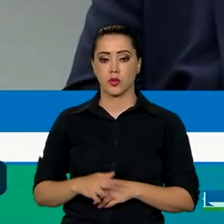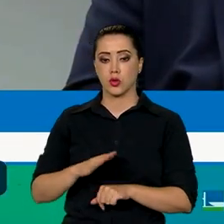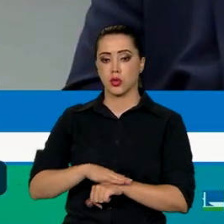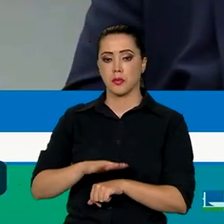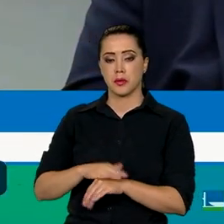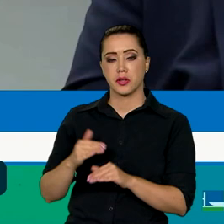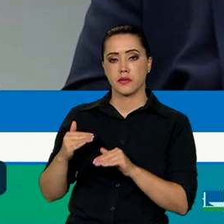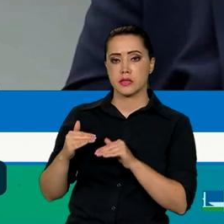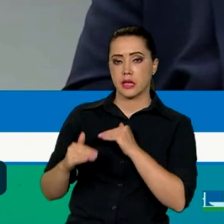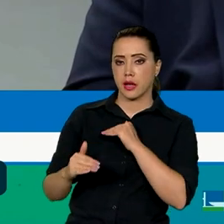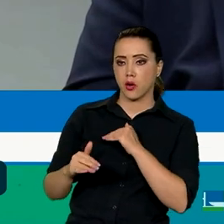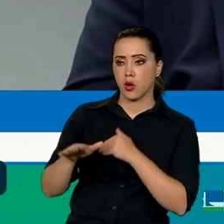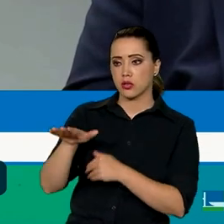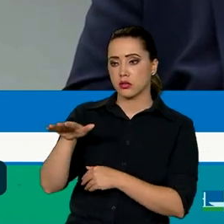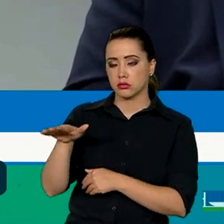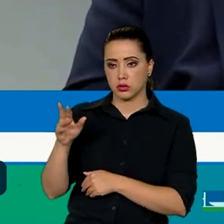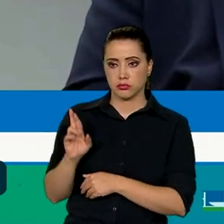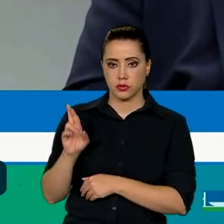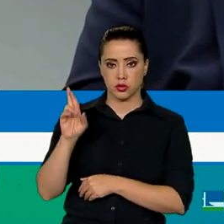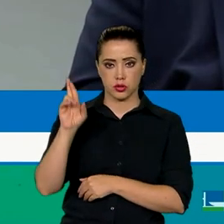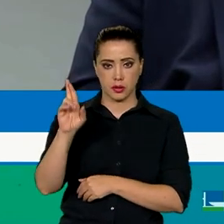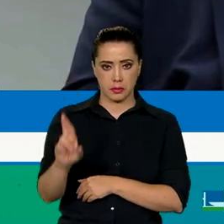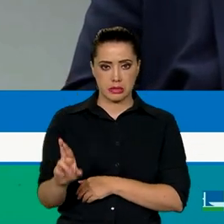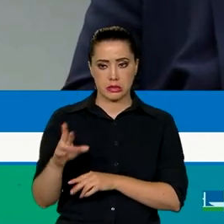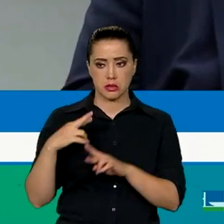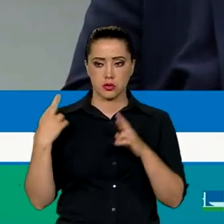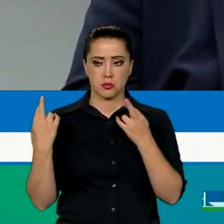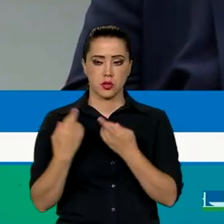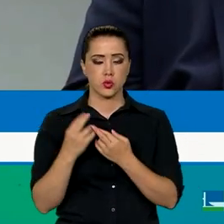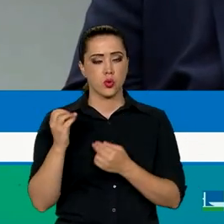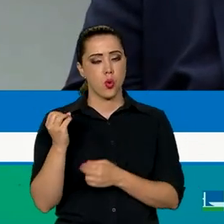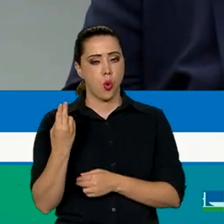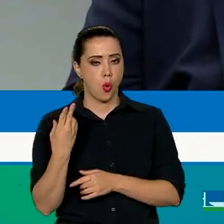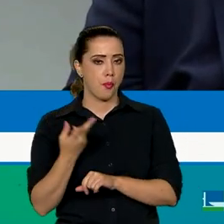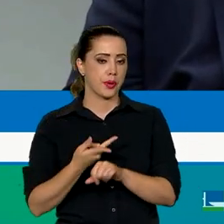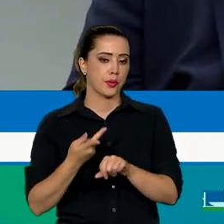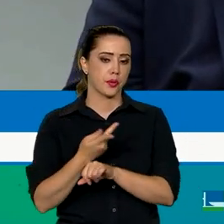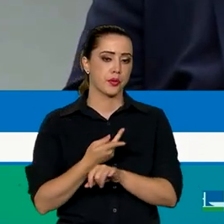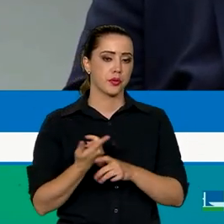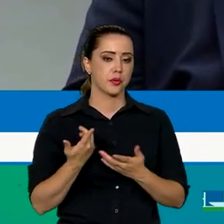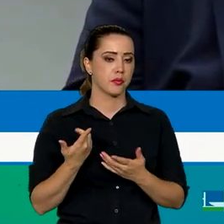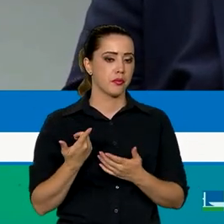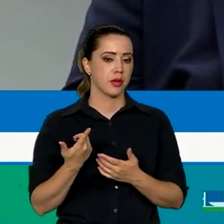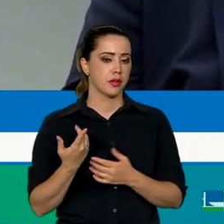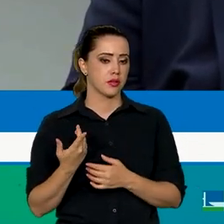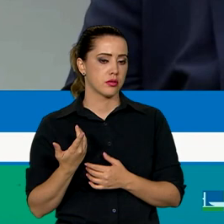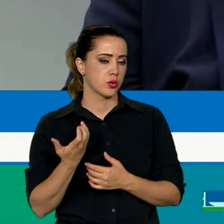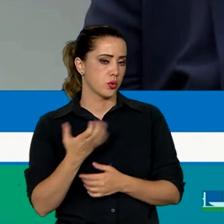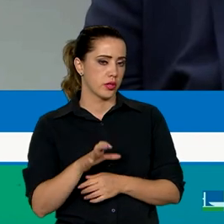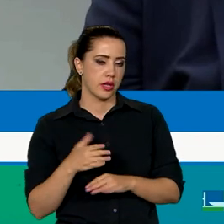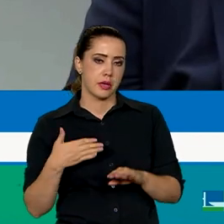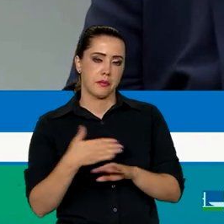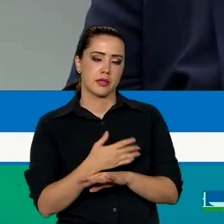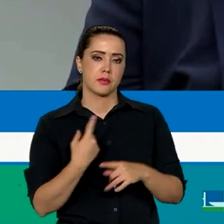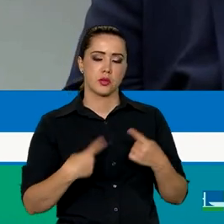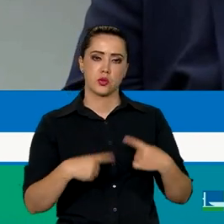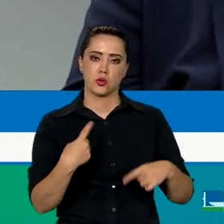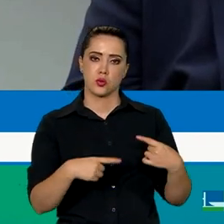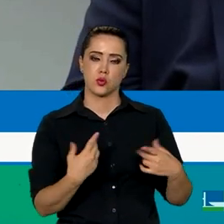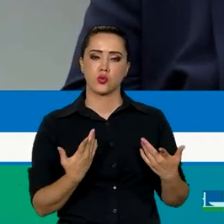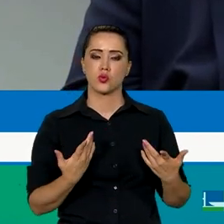ou uma convocação ou busca subter fúgios para não participar de um debate